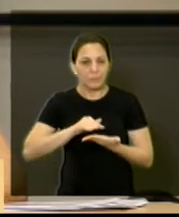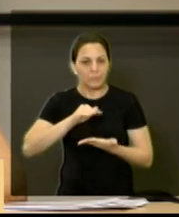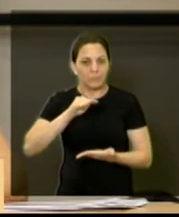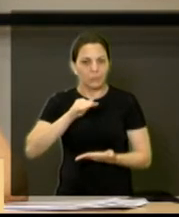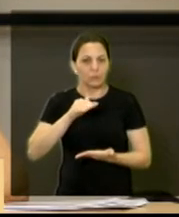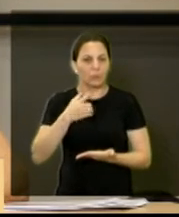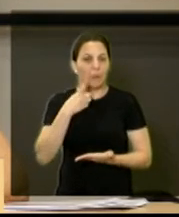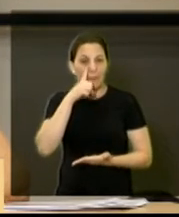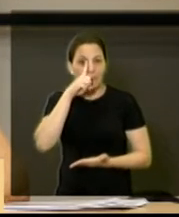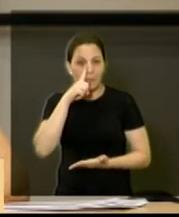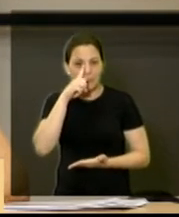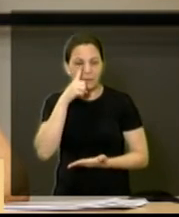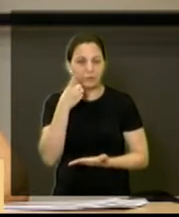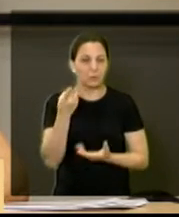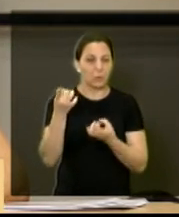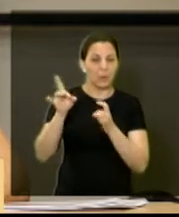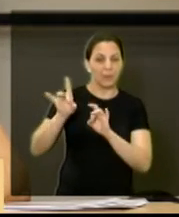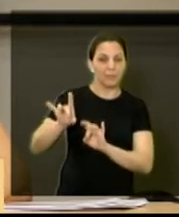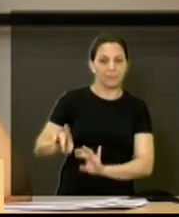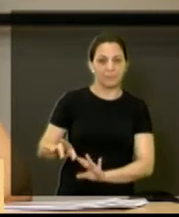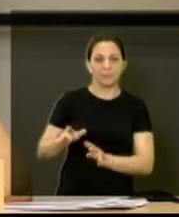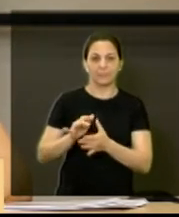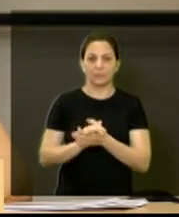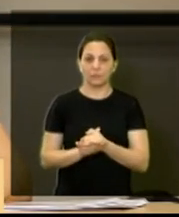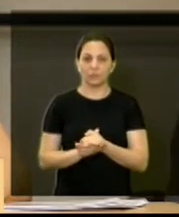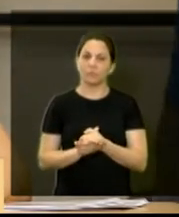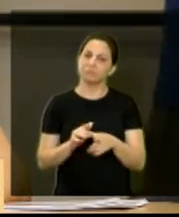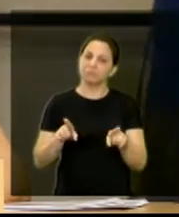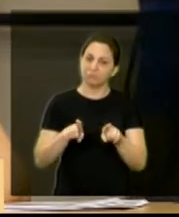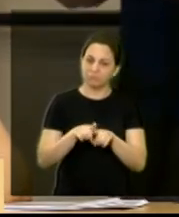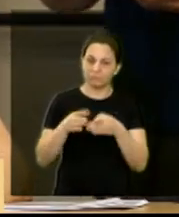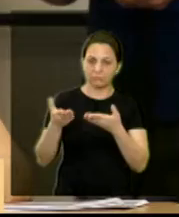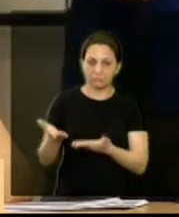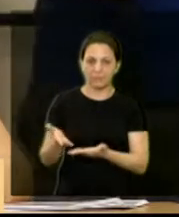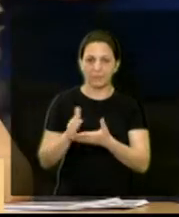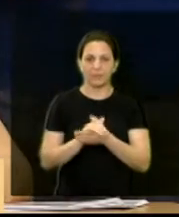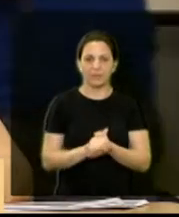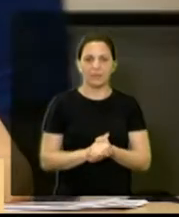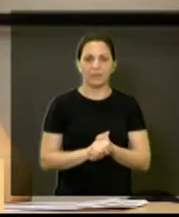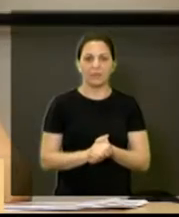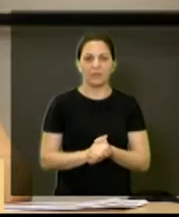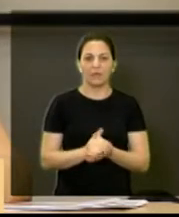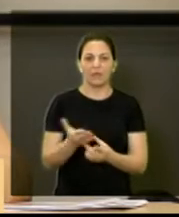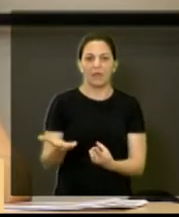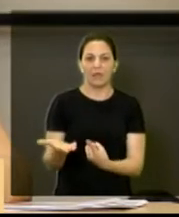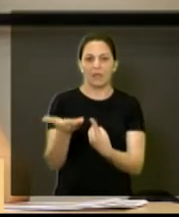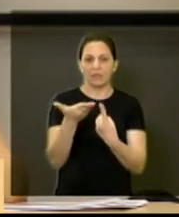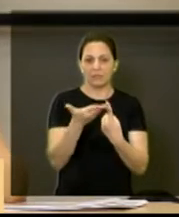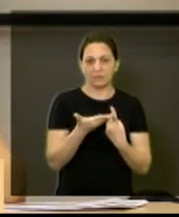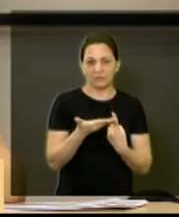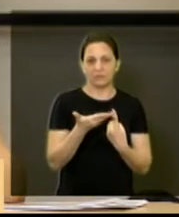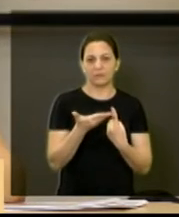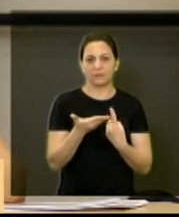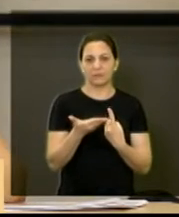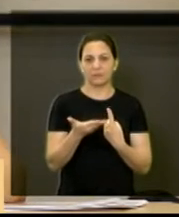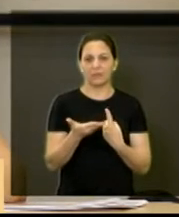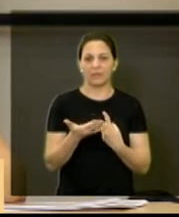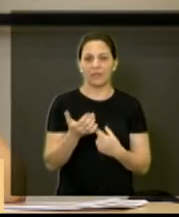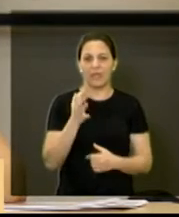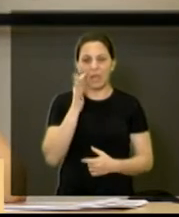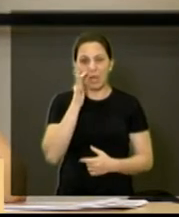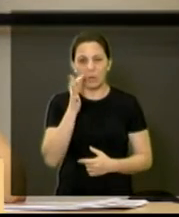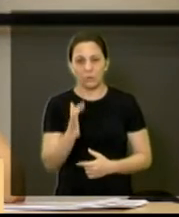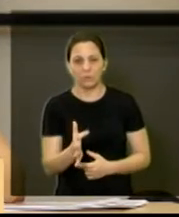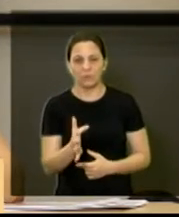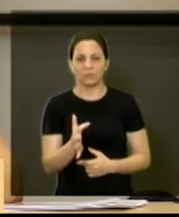de risco, de negligência e de abandono, atender as denúncias